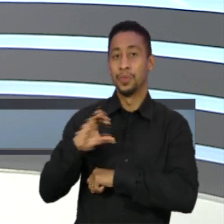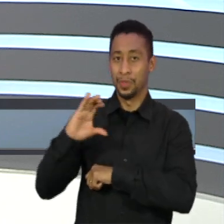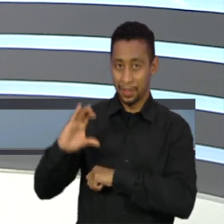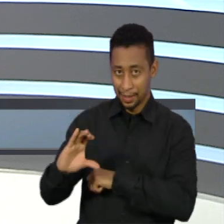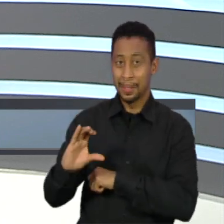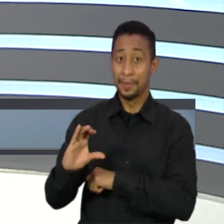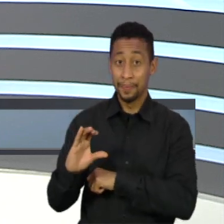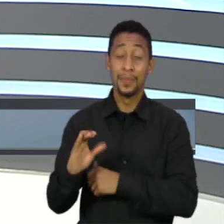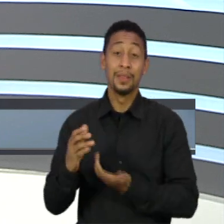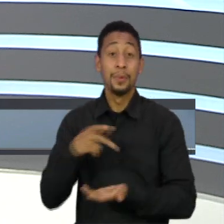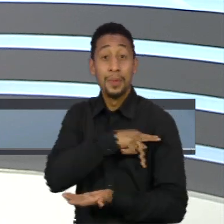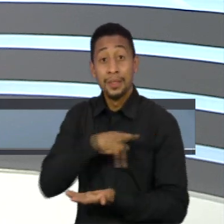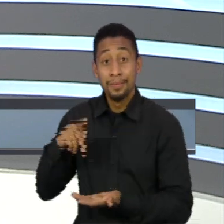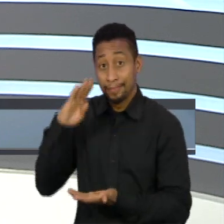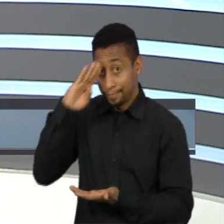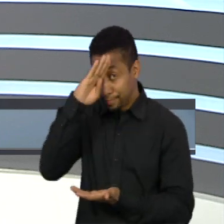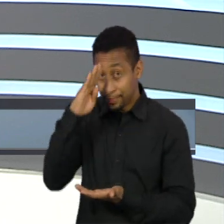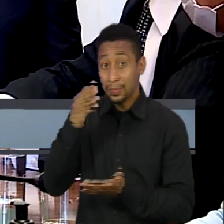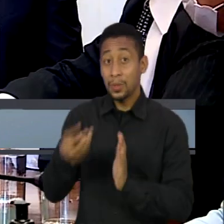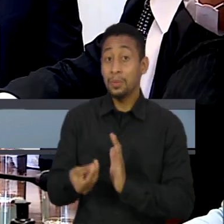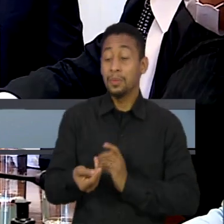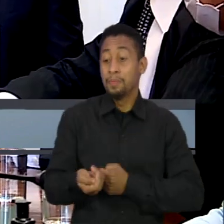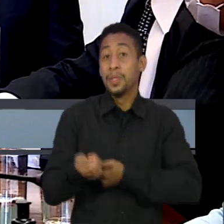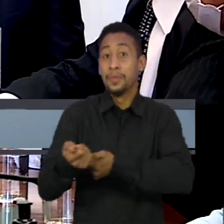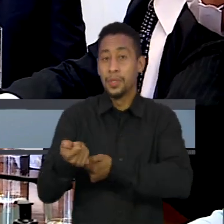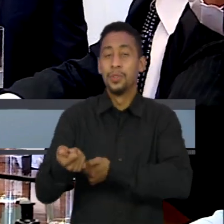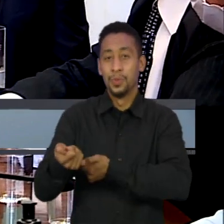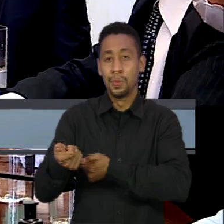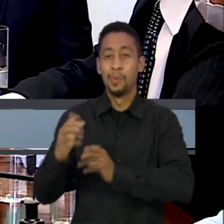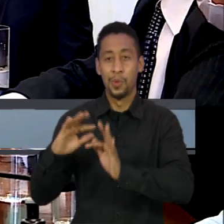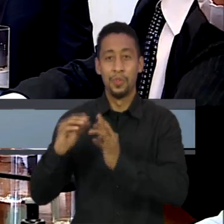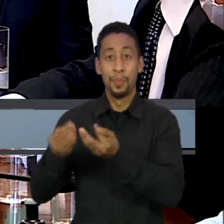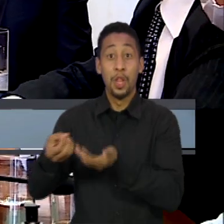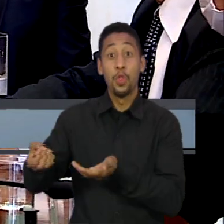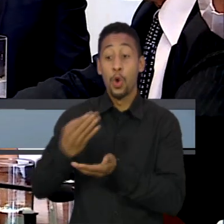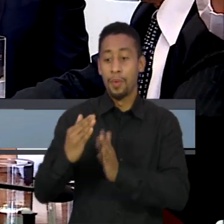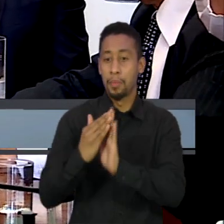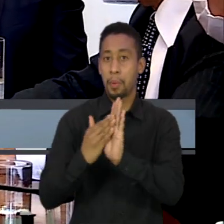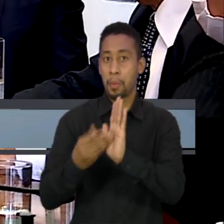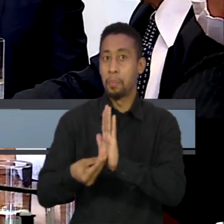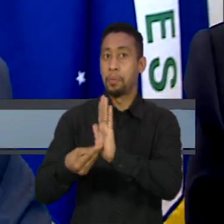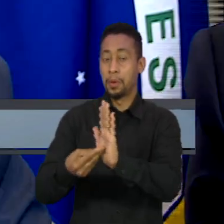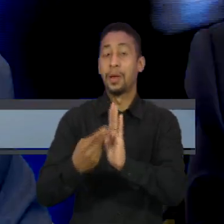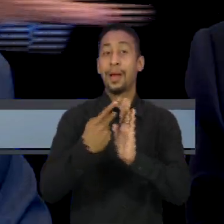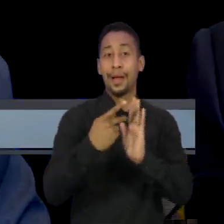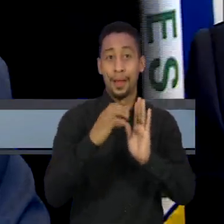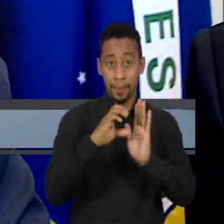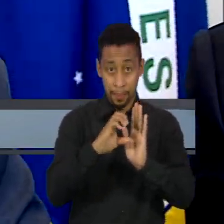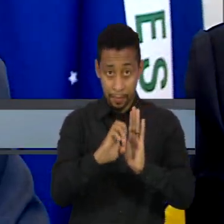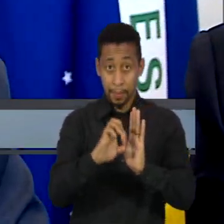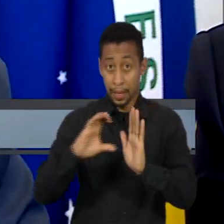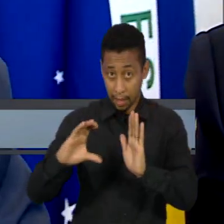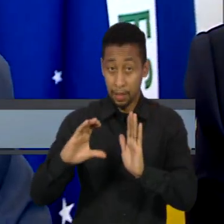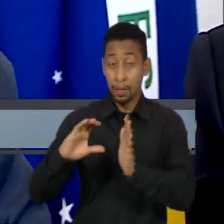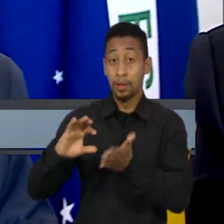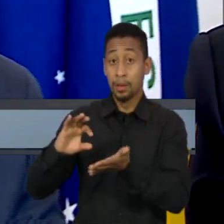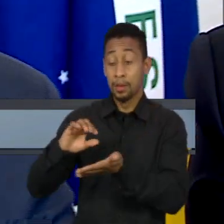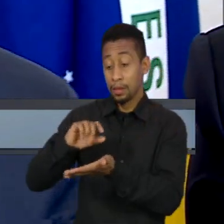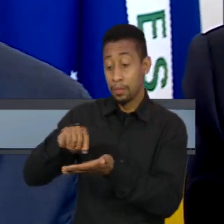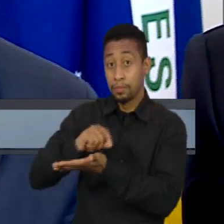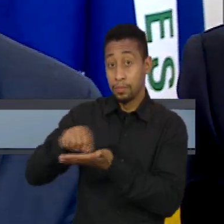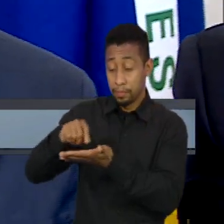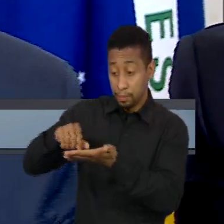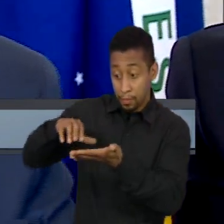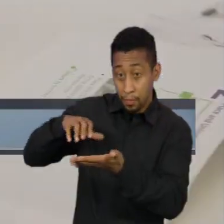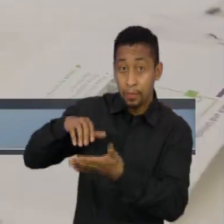O presidente Jair Bolsonaro entrega novo Bolsa Família, apresenta a PEC dos precatórios e admite que PEC do voto impresso não deve